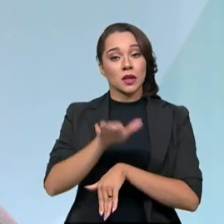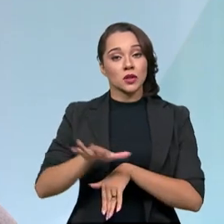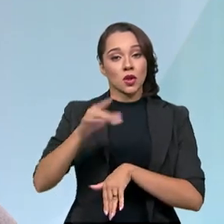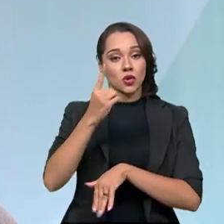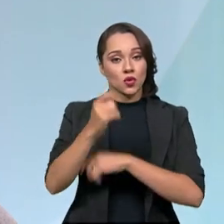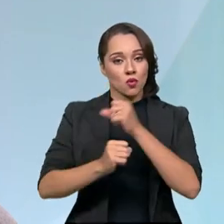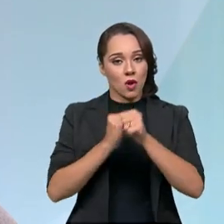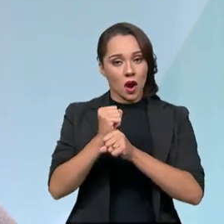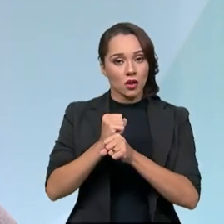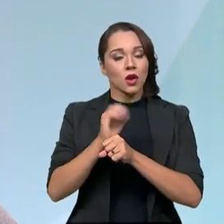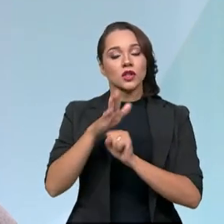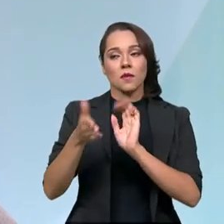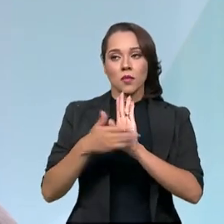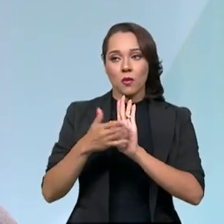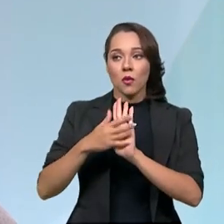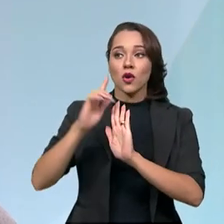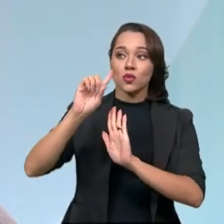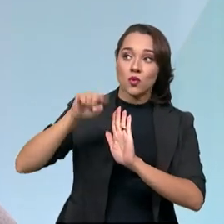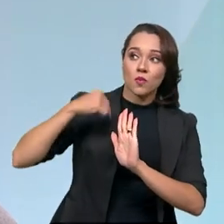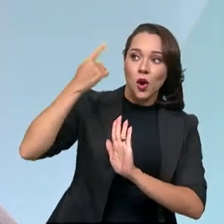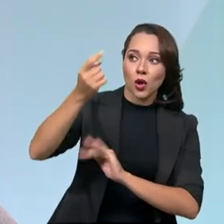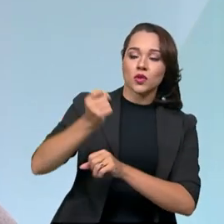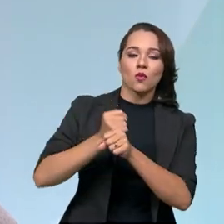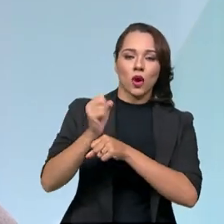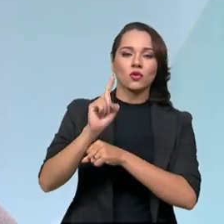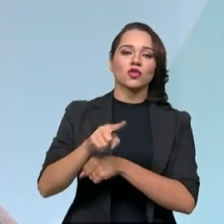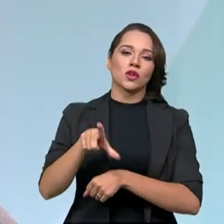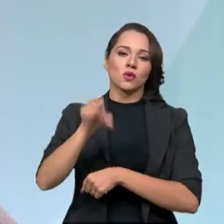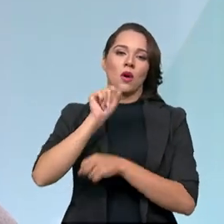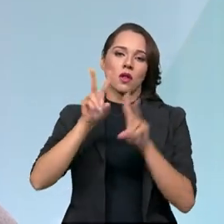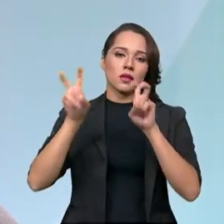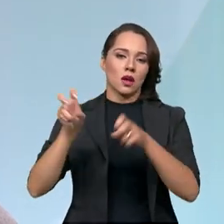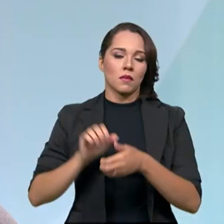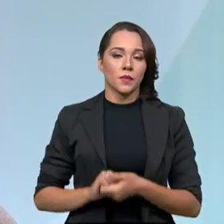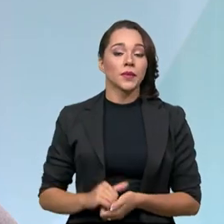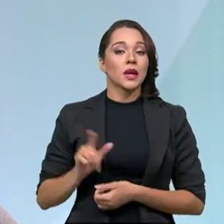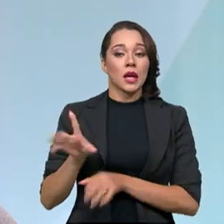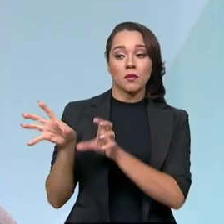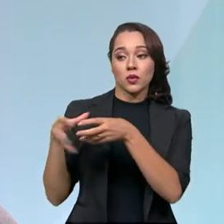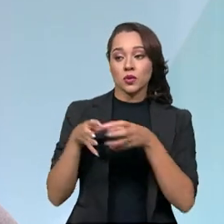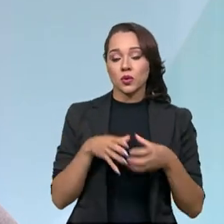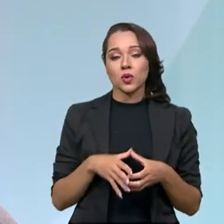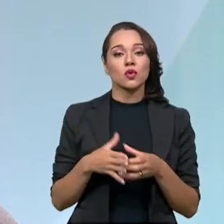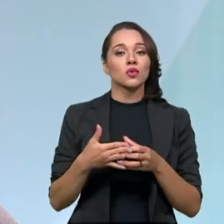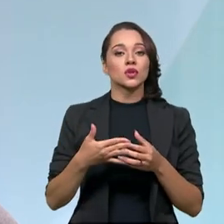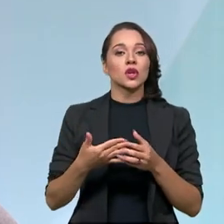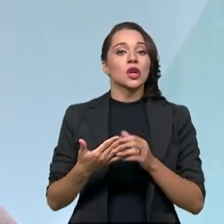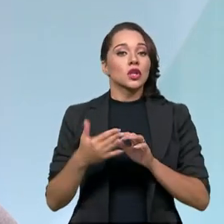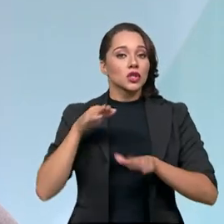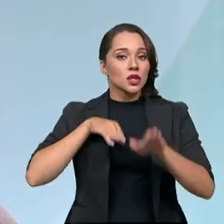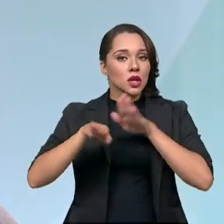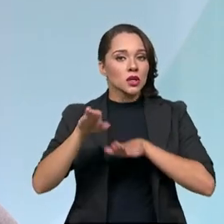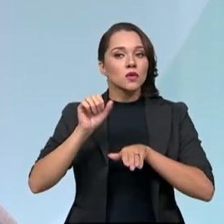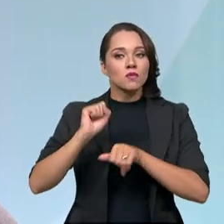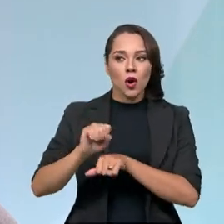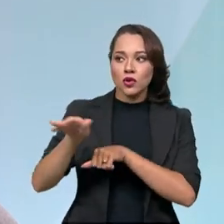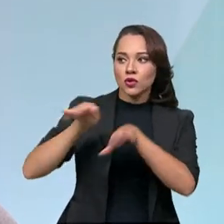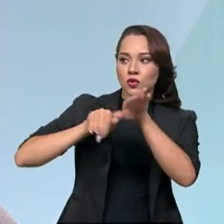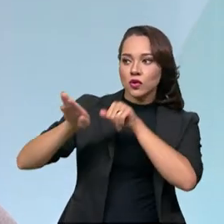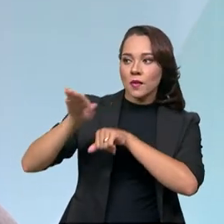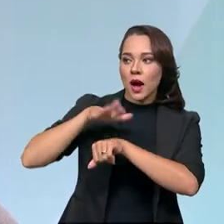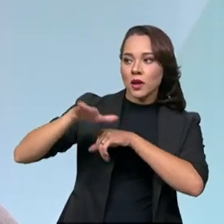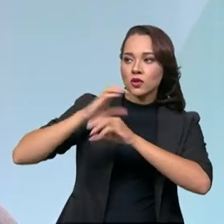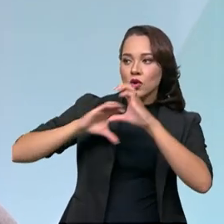de um ano, já propõe o tema do ano seguinte, para que os órgãos de trânsito possam convocar suas agências de